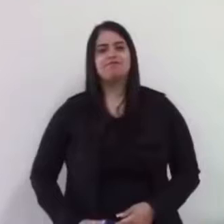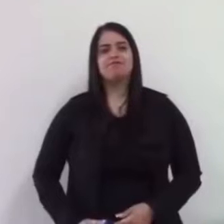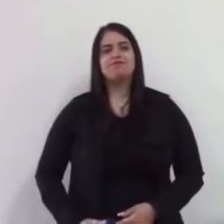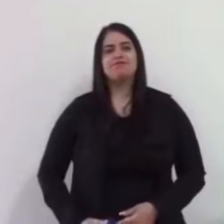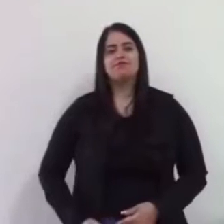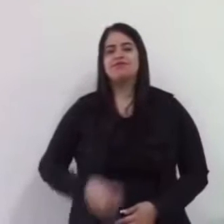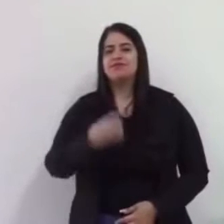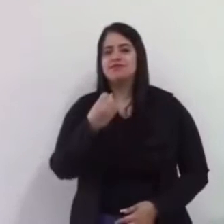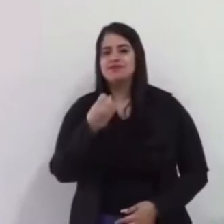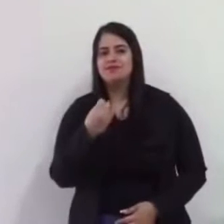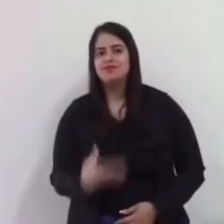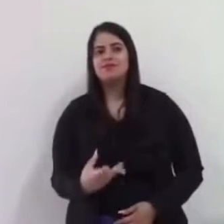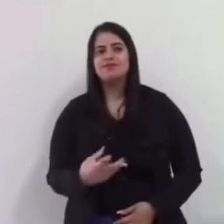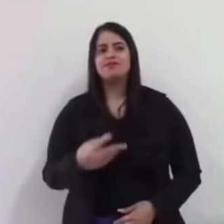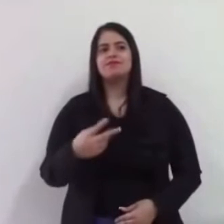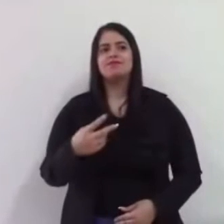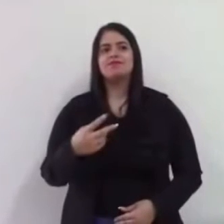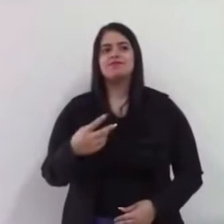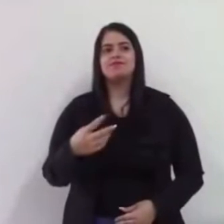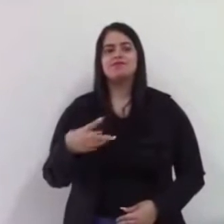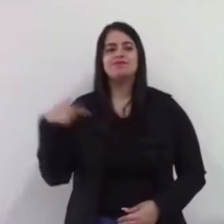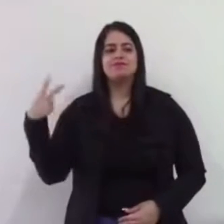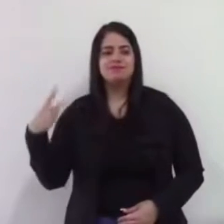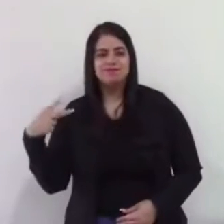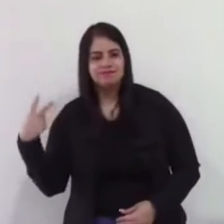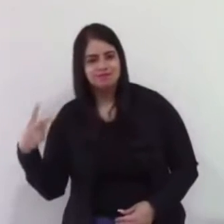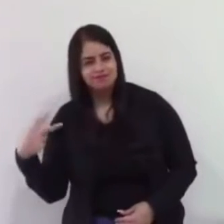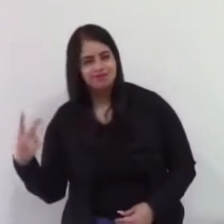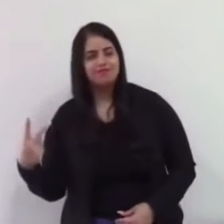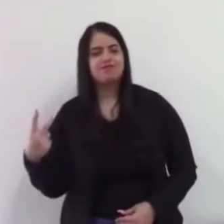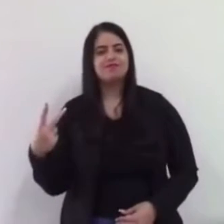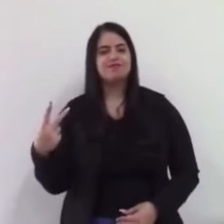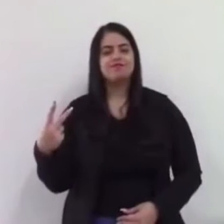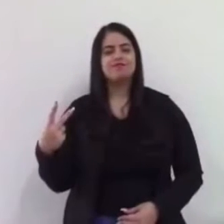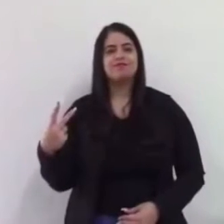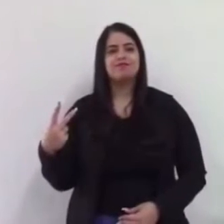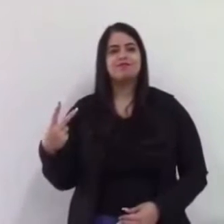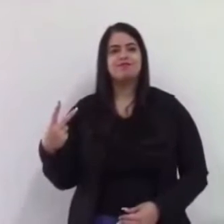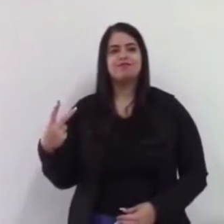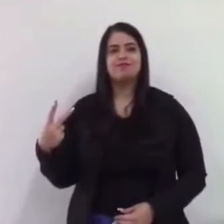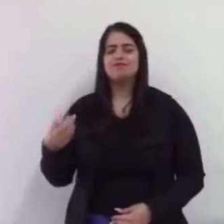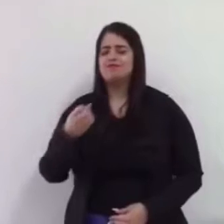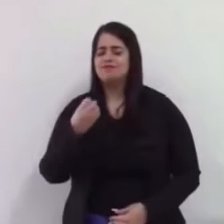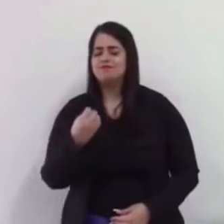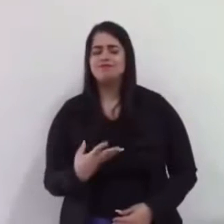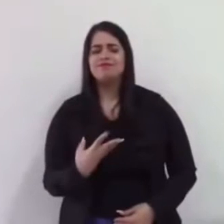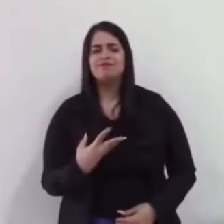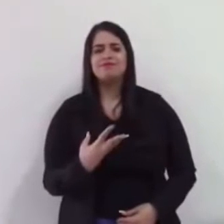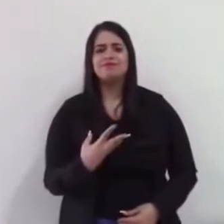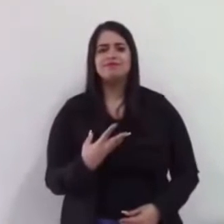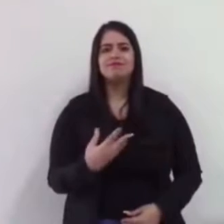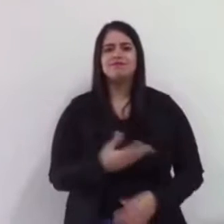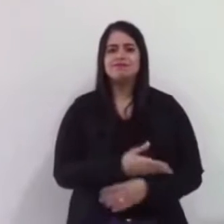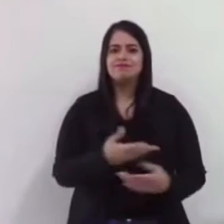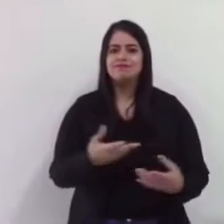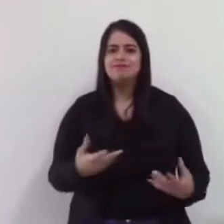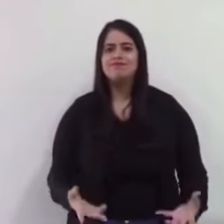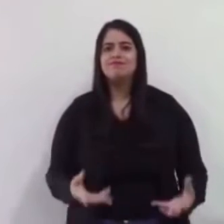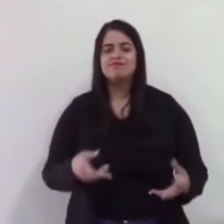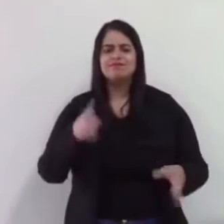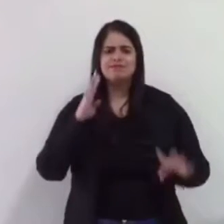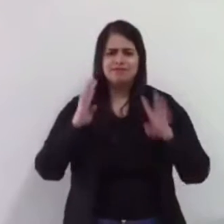bom dia colegas vereadoras, colegas vereadores, bom dia ao pessoal que assiste pela rádio